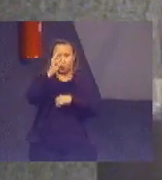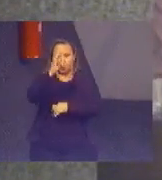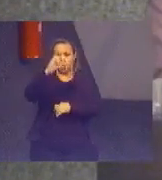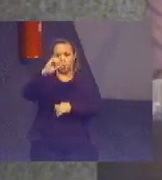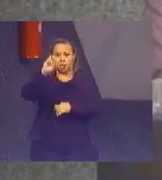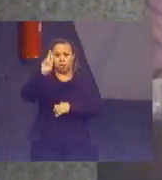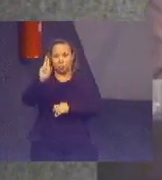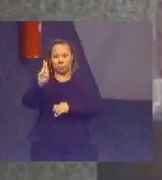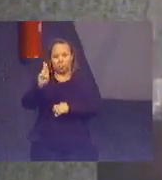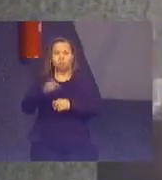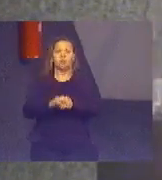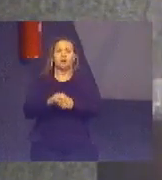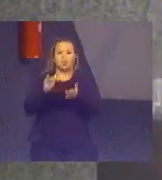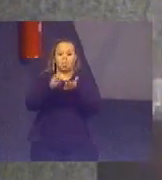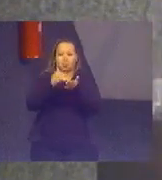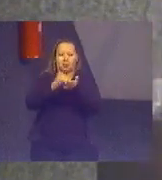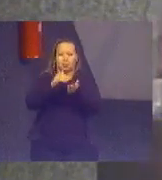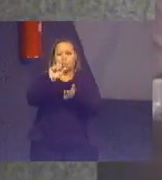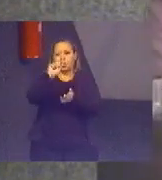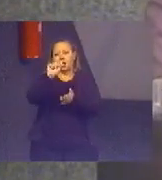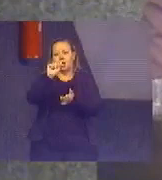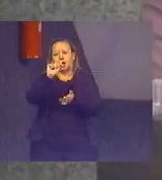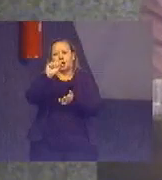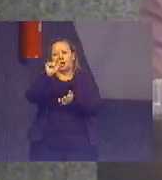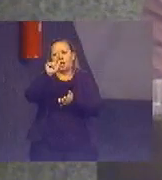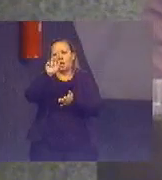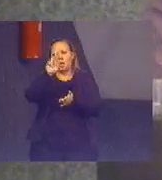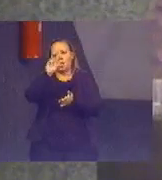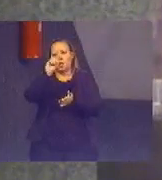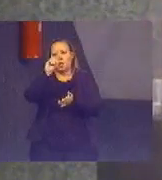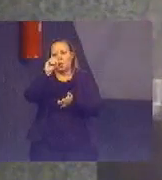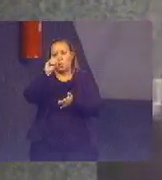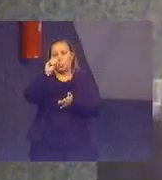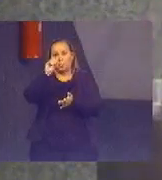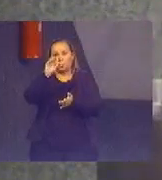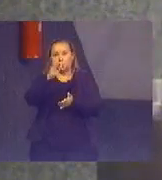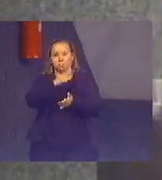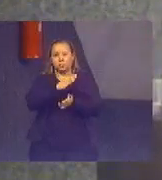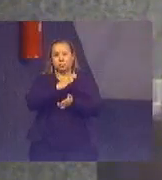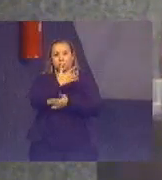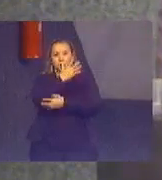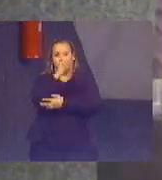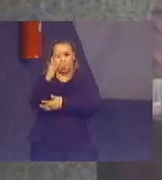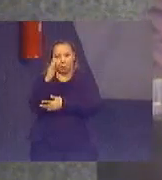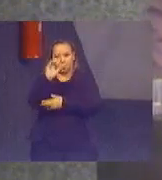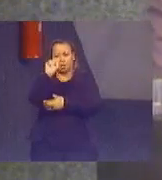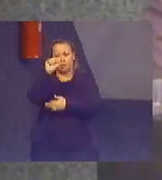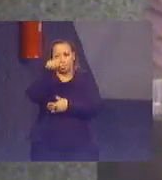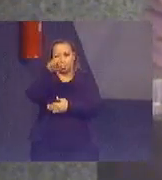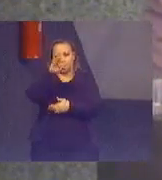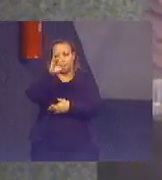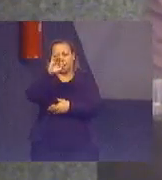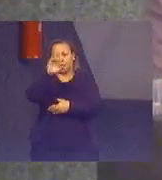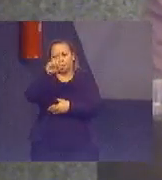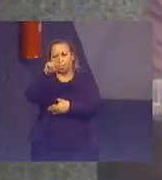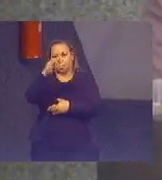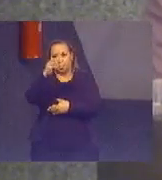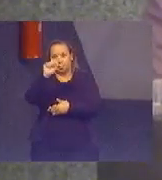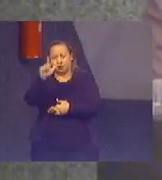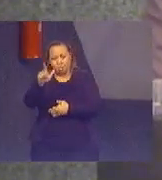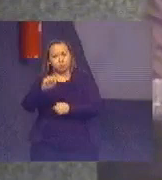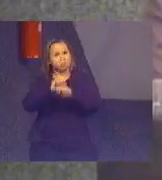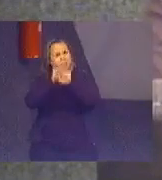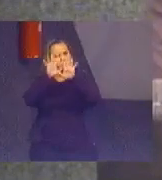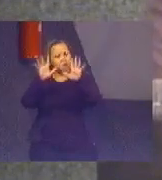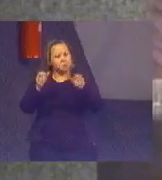Agroambiental, e estamos à disposição para maiores esclarecimentos e passar maiores